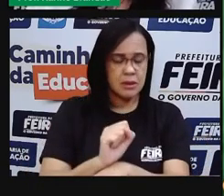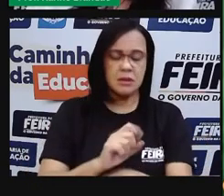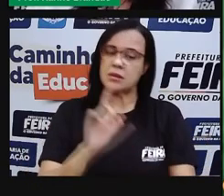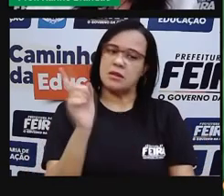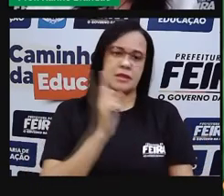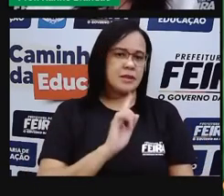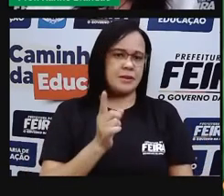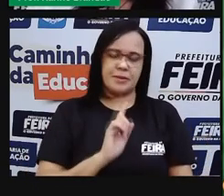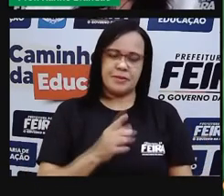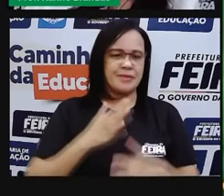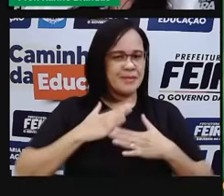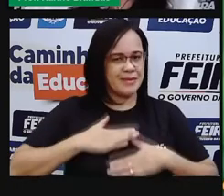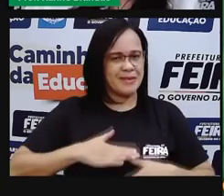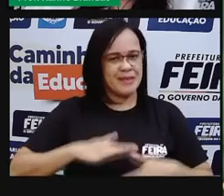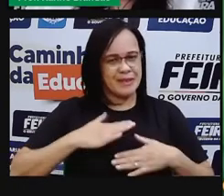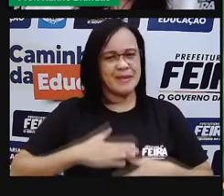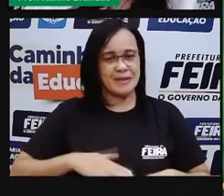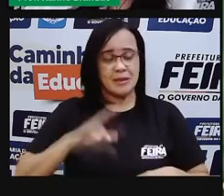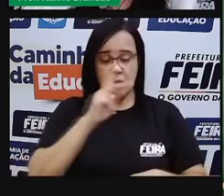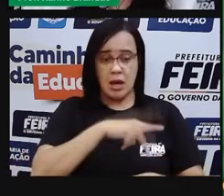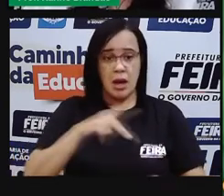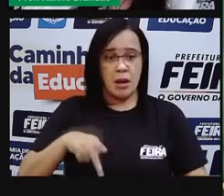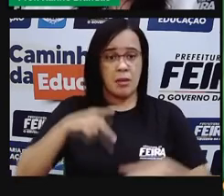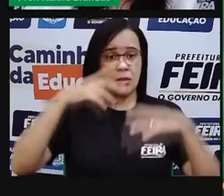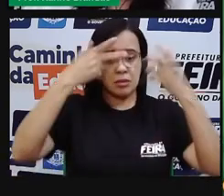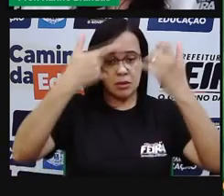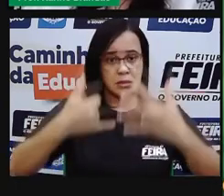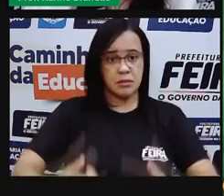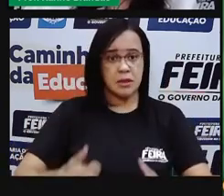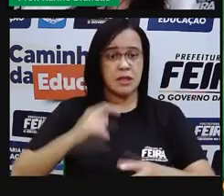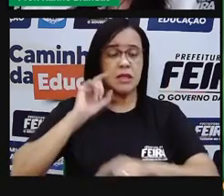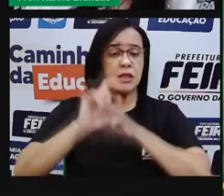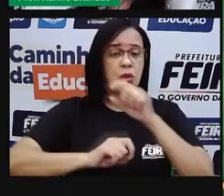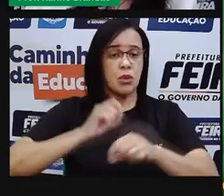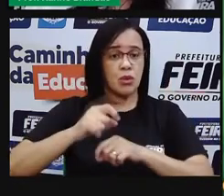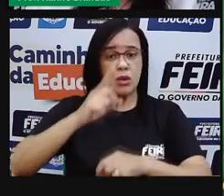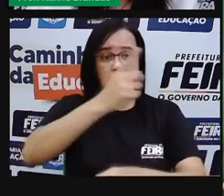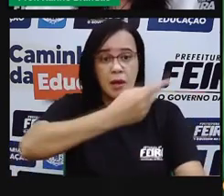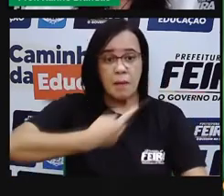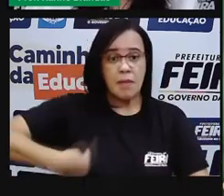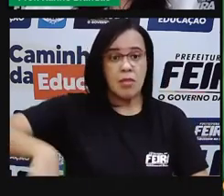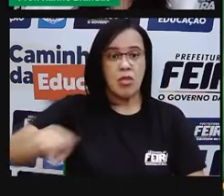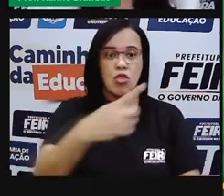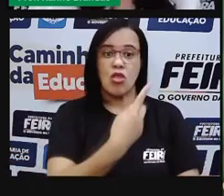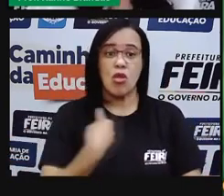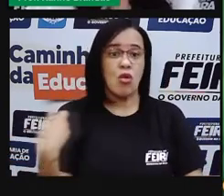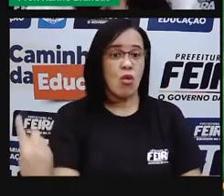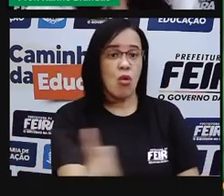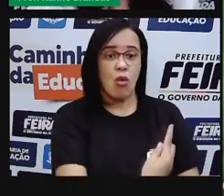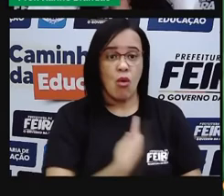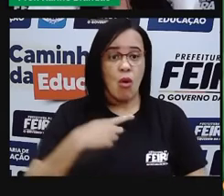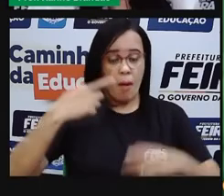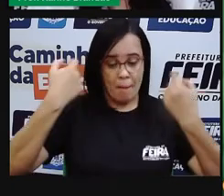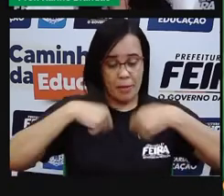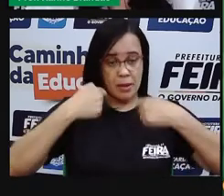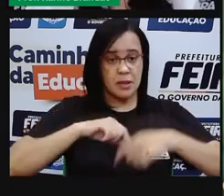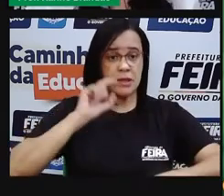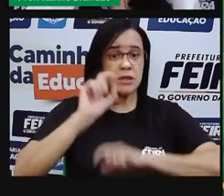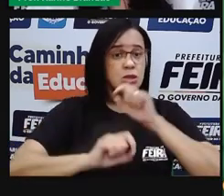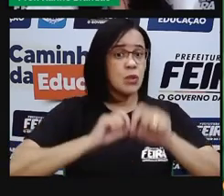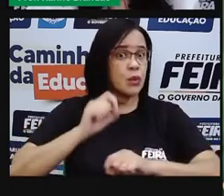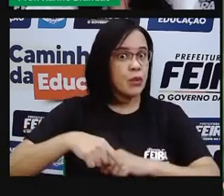não está falando sobre isso. A Pró está falando que nós precisamos agora começar a perceber que existe pouca água,